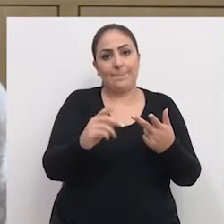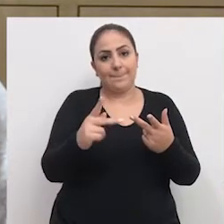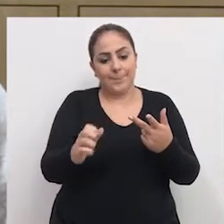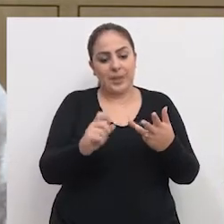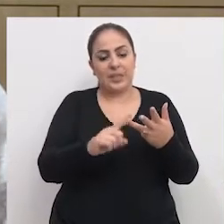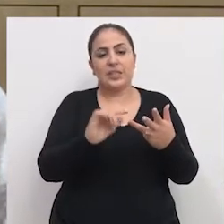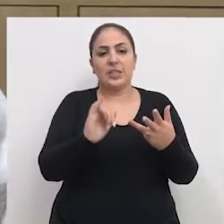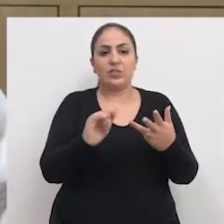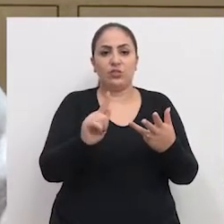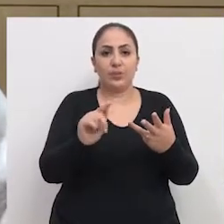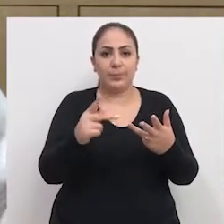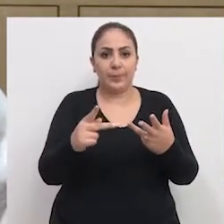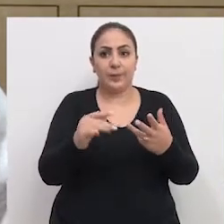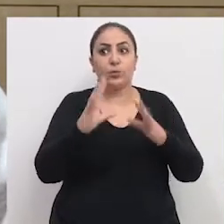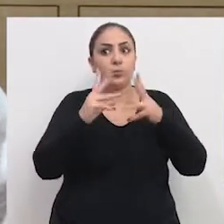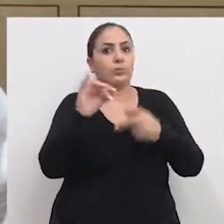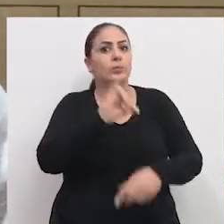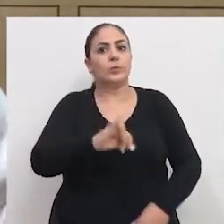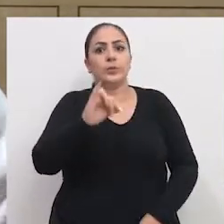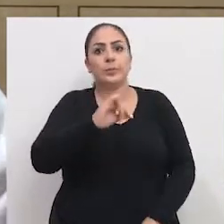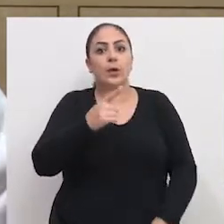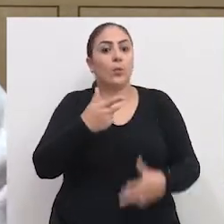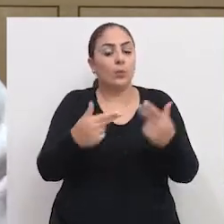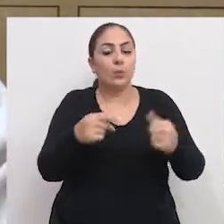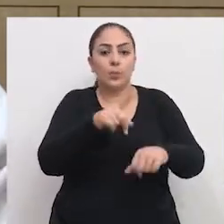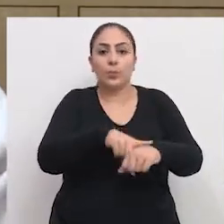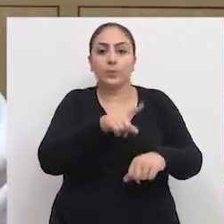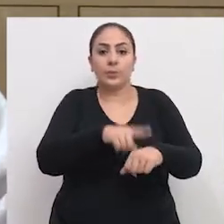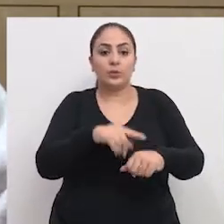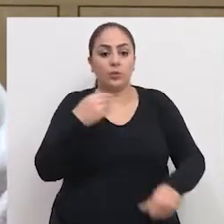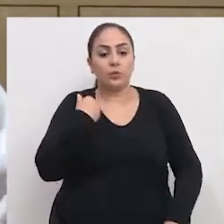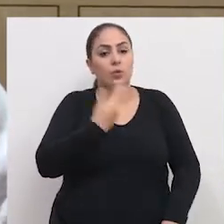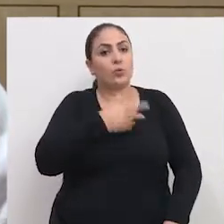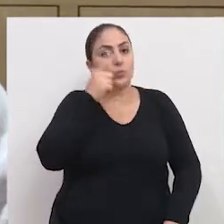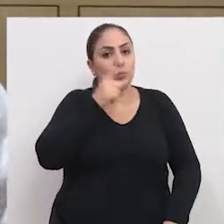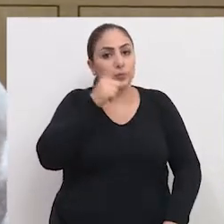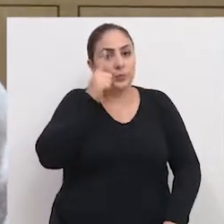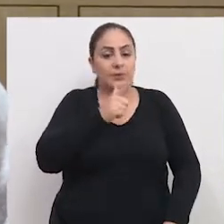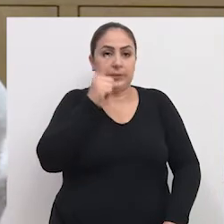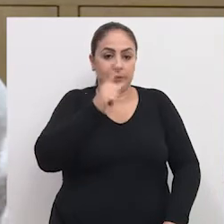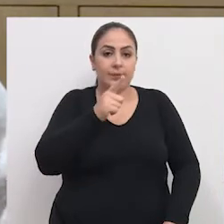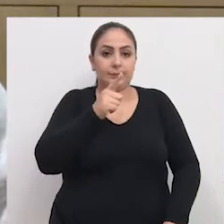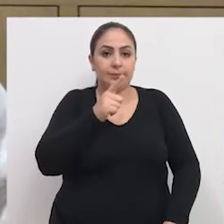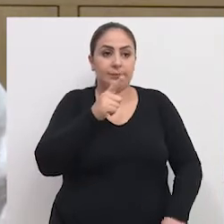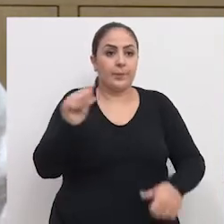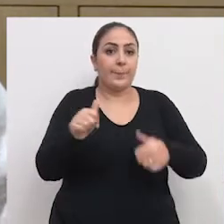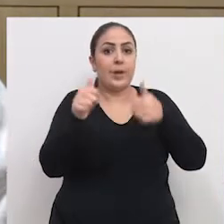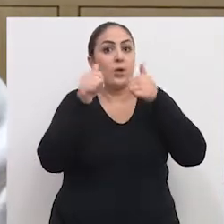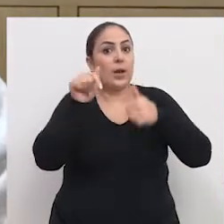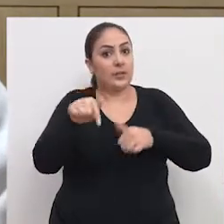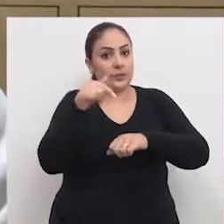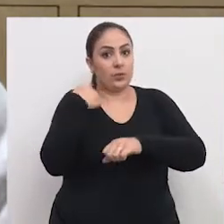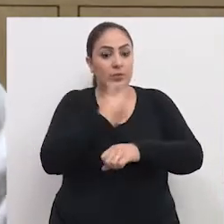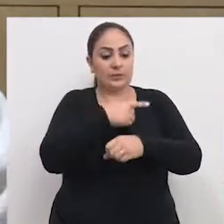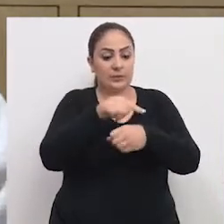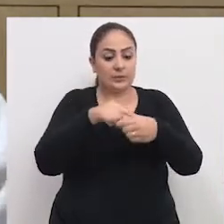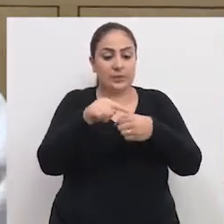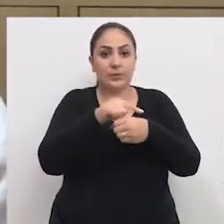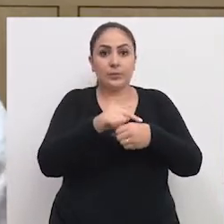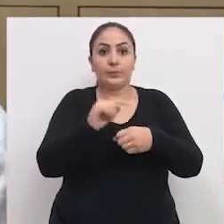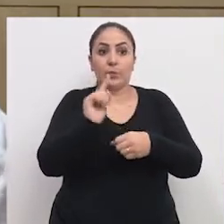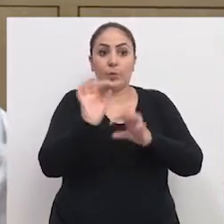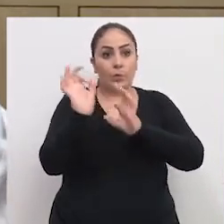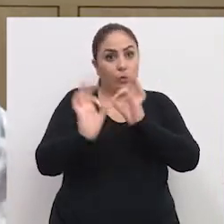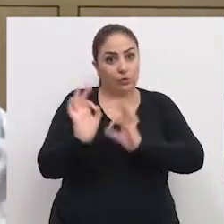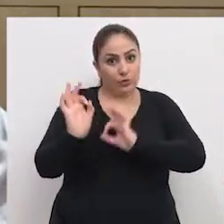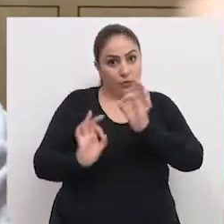todos eles foram fundamentais para que algumas situações nós conseguíssemos melhorar aqui na nossa cidade.